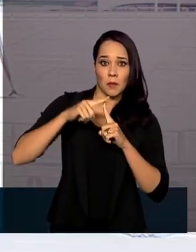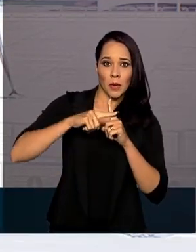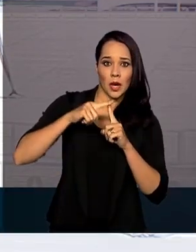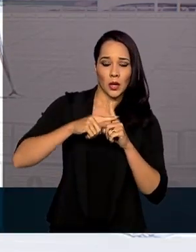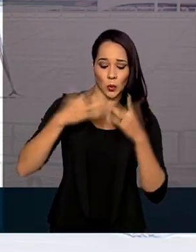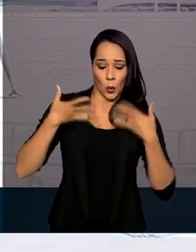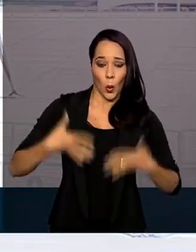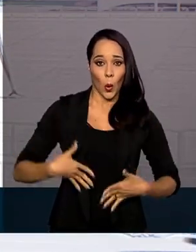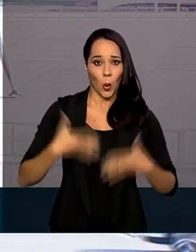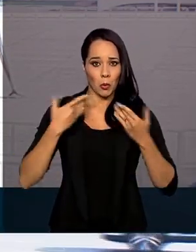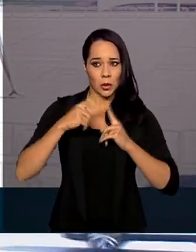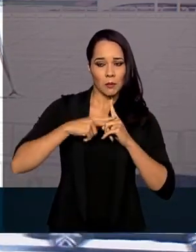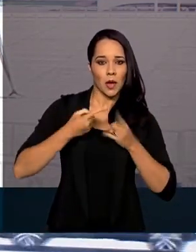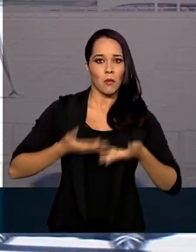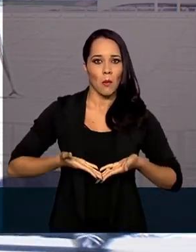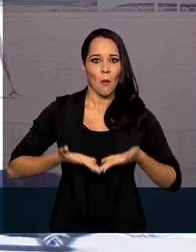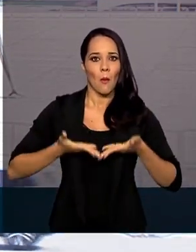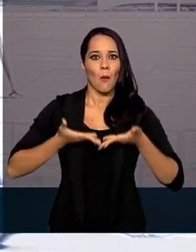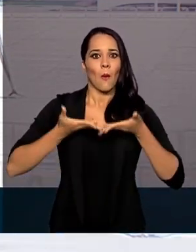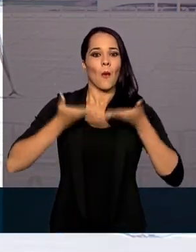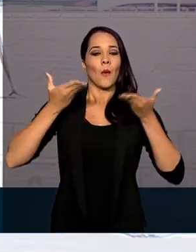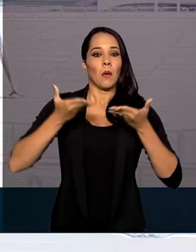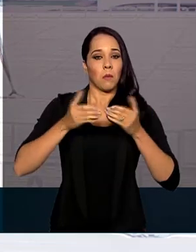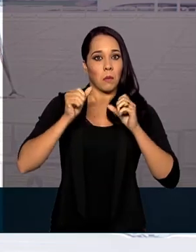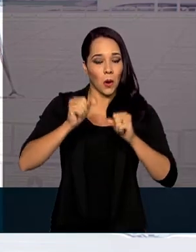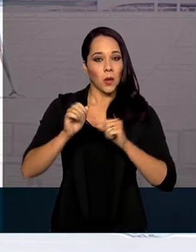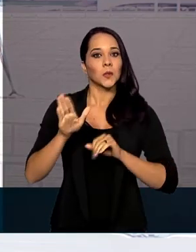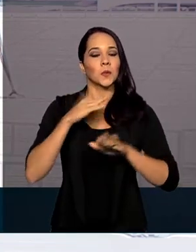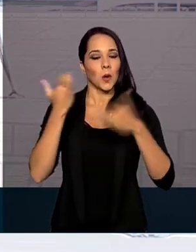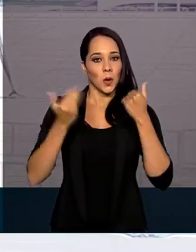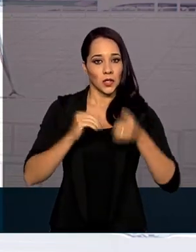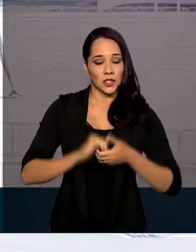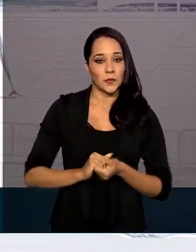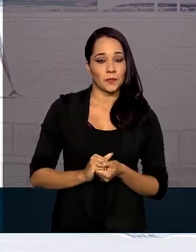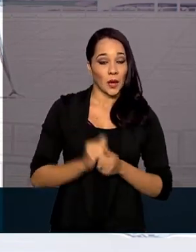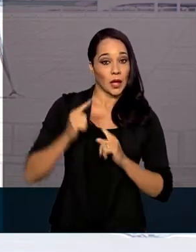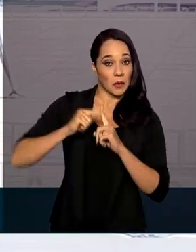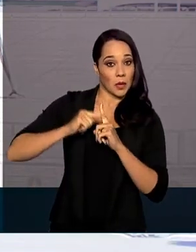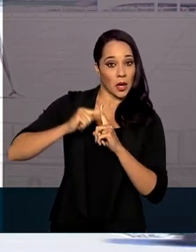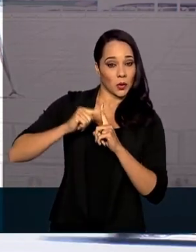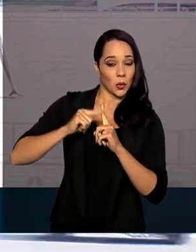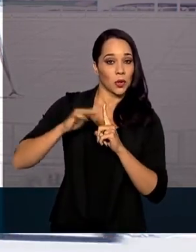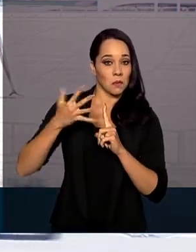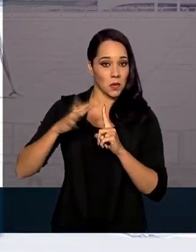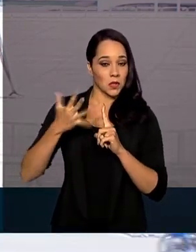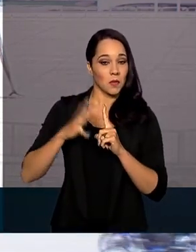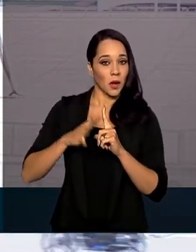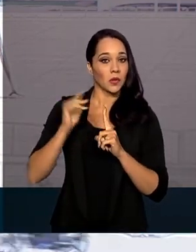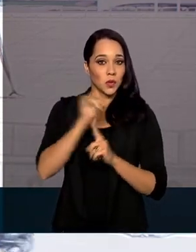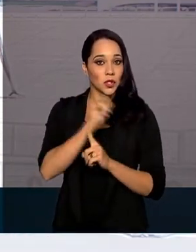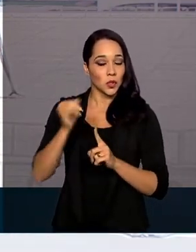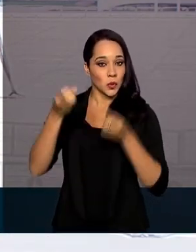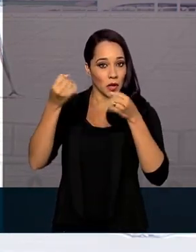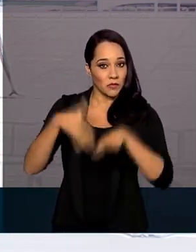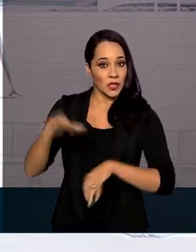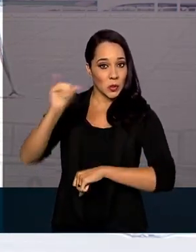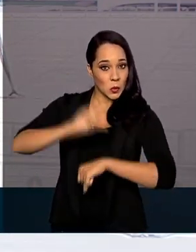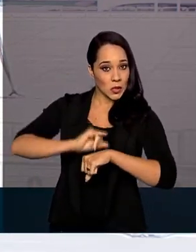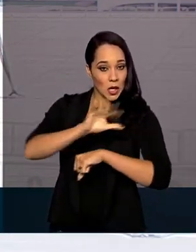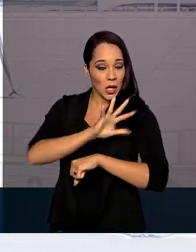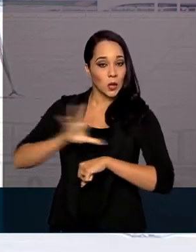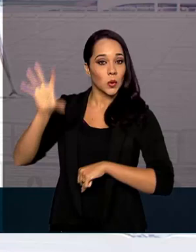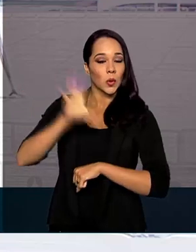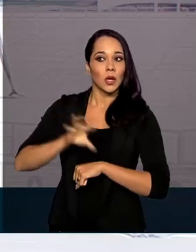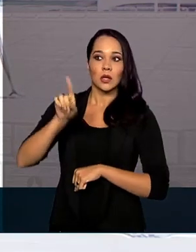corporal e até de morte. As temperaturas médias, segundo o Instituto, nessa região central, elas